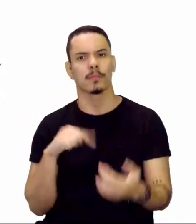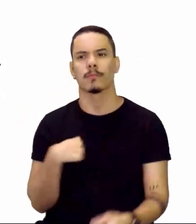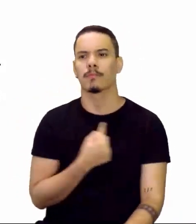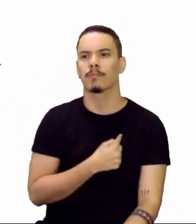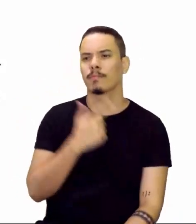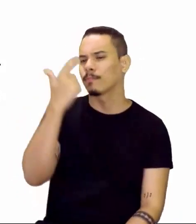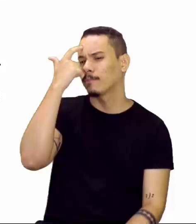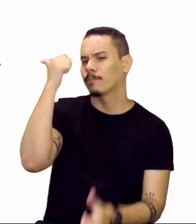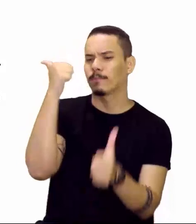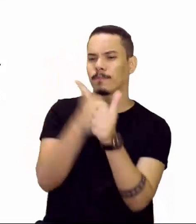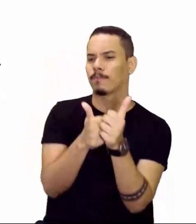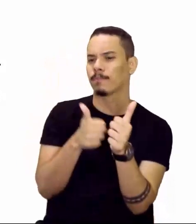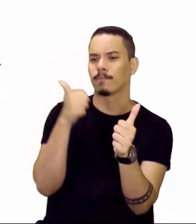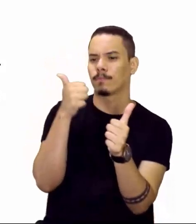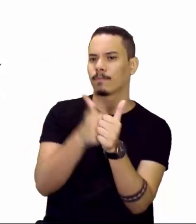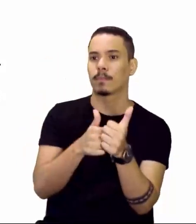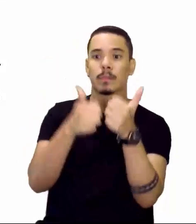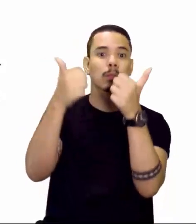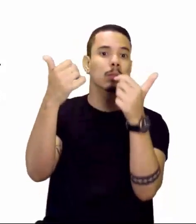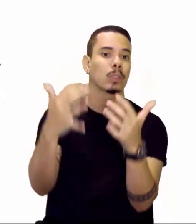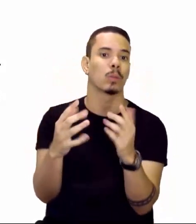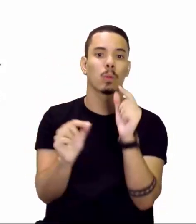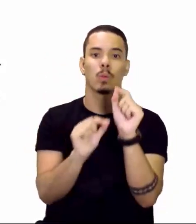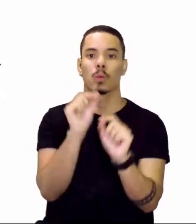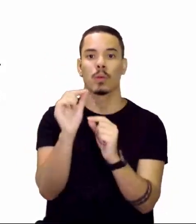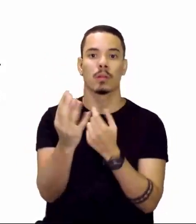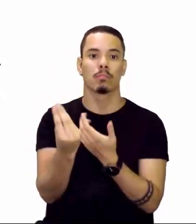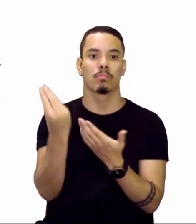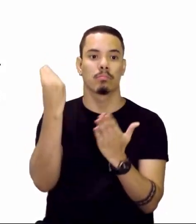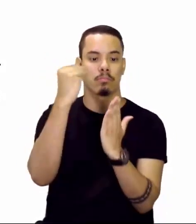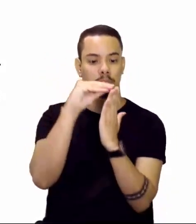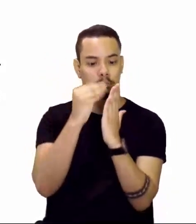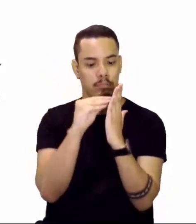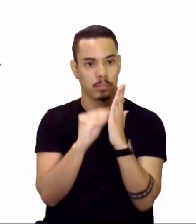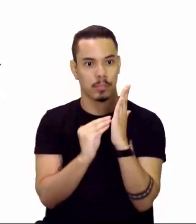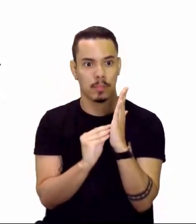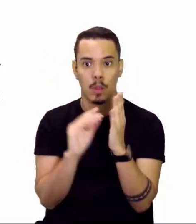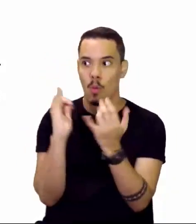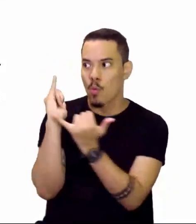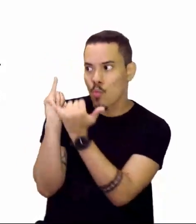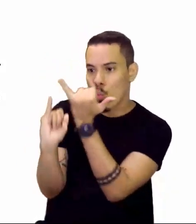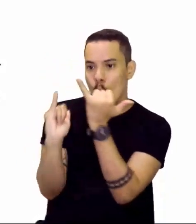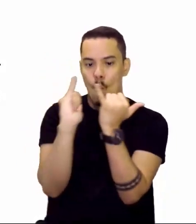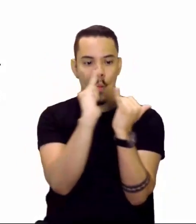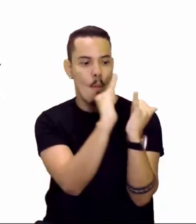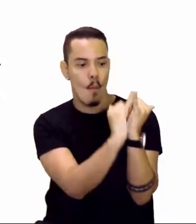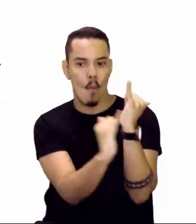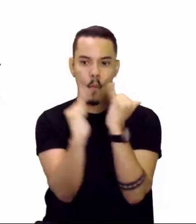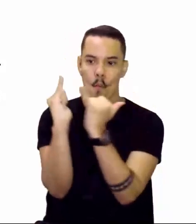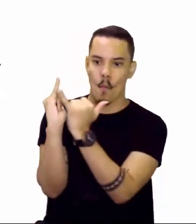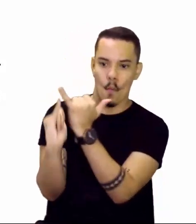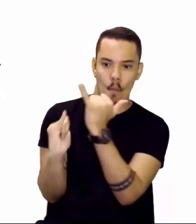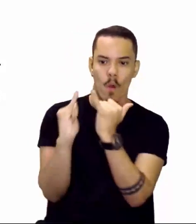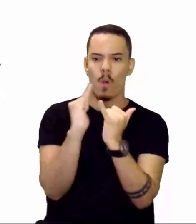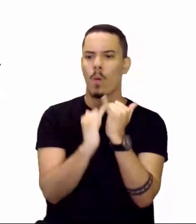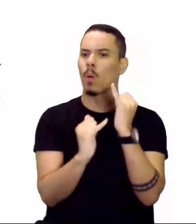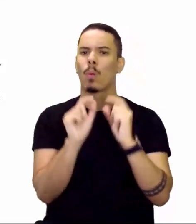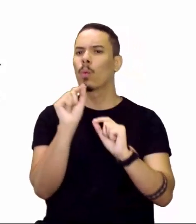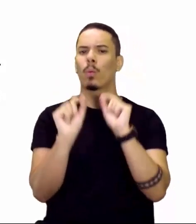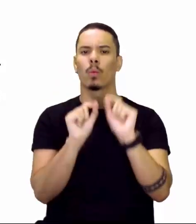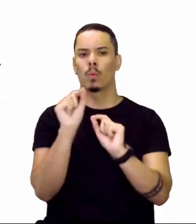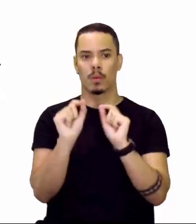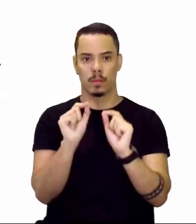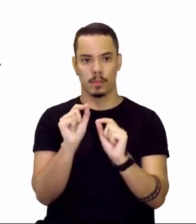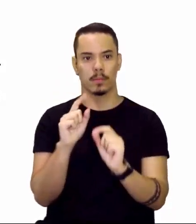gente dizer o que que eles apresentam em comum. Então, eles apresentam em comum o fato que